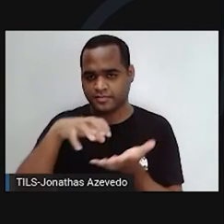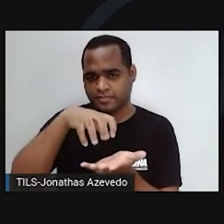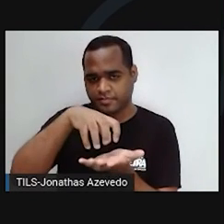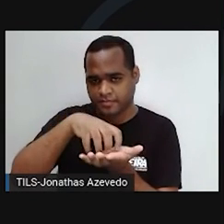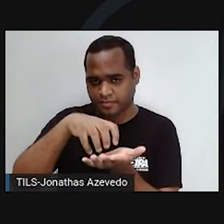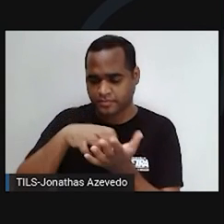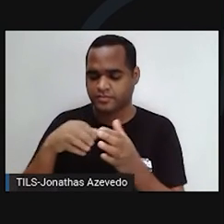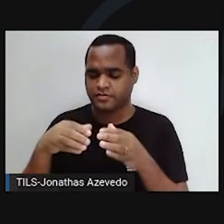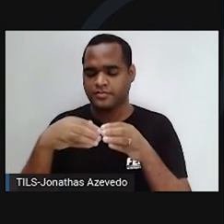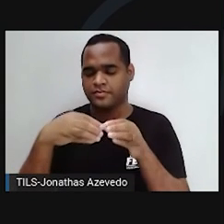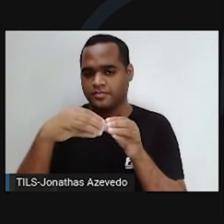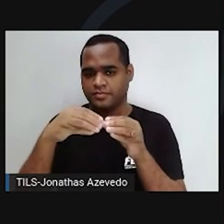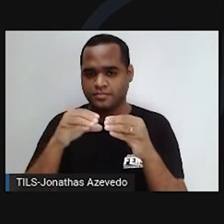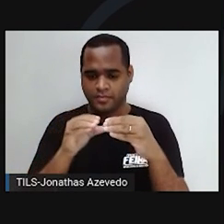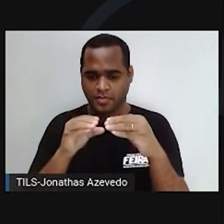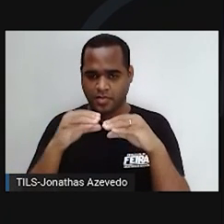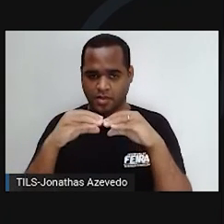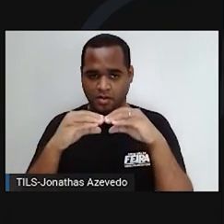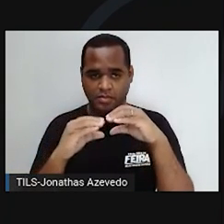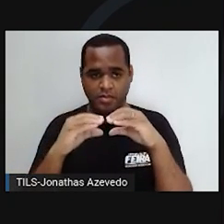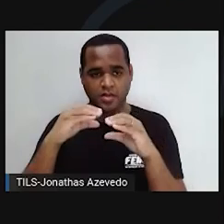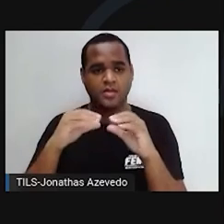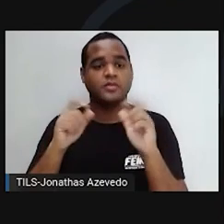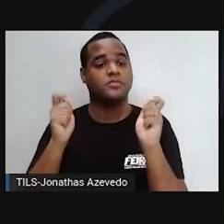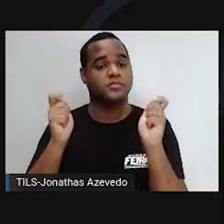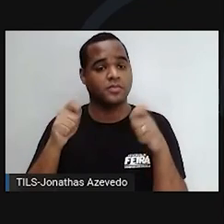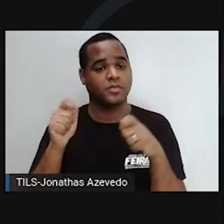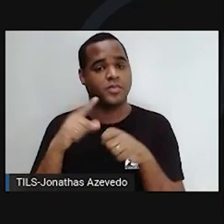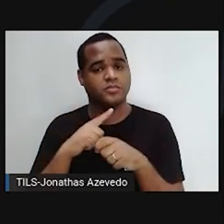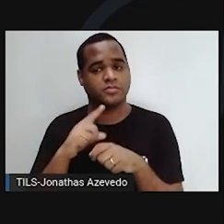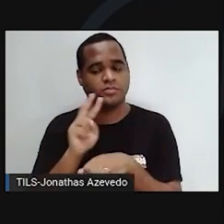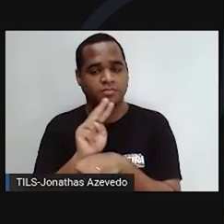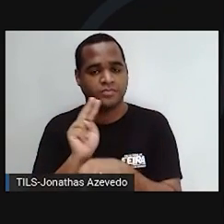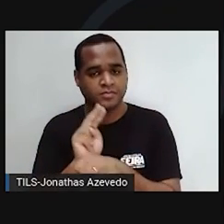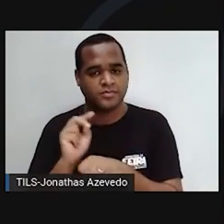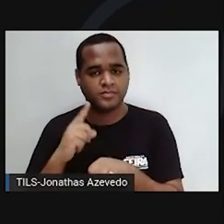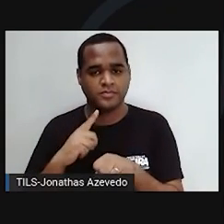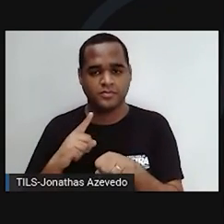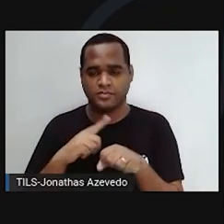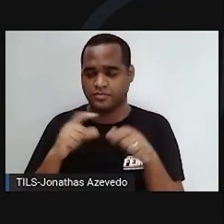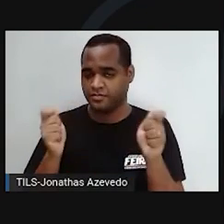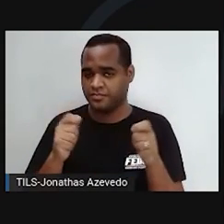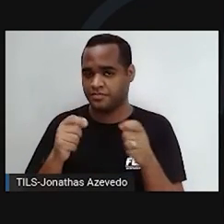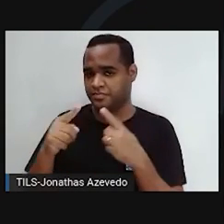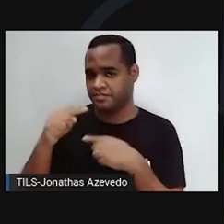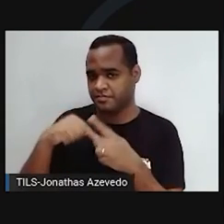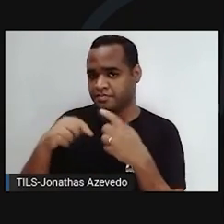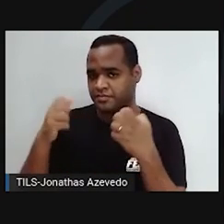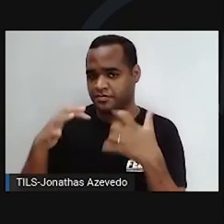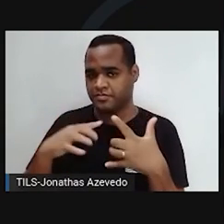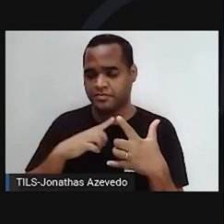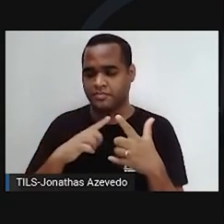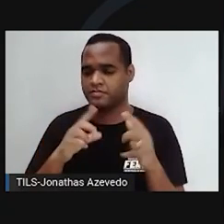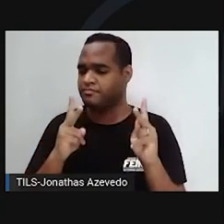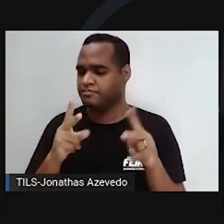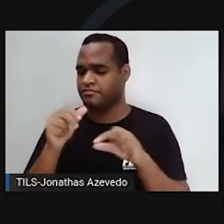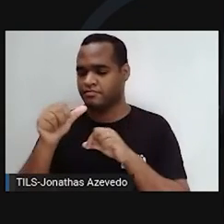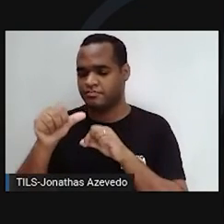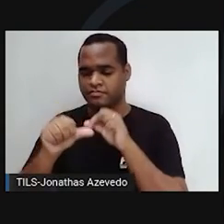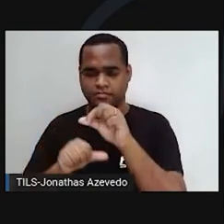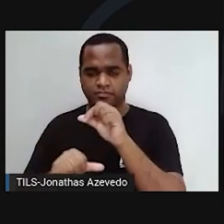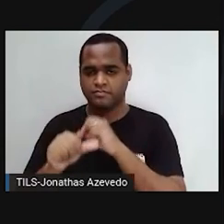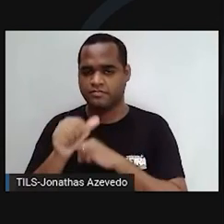bolsa, uma organela ali que vai conter água, que vai estar funcionando aí, regulando a quantidade de água dentro